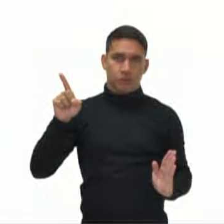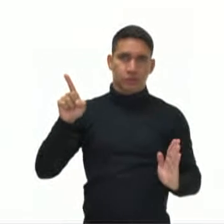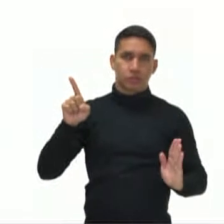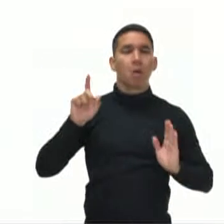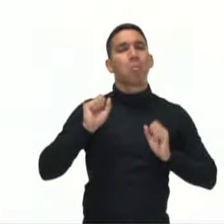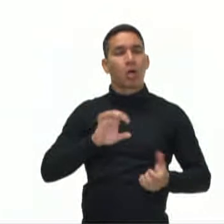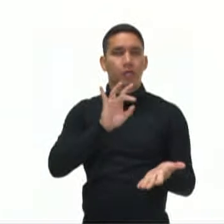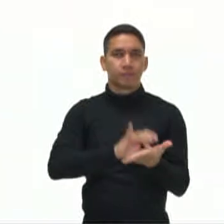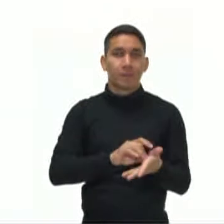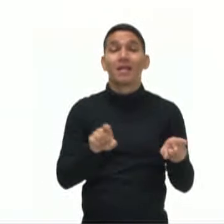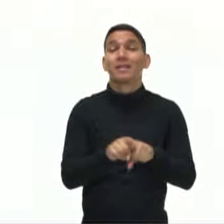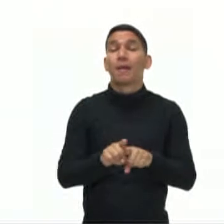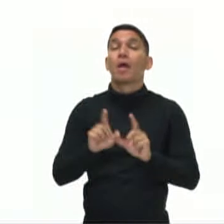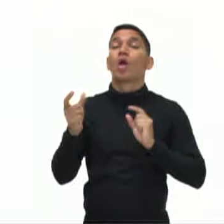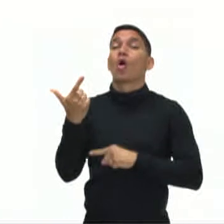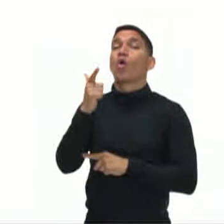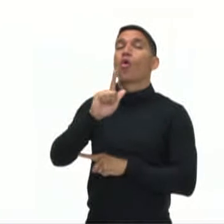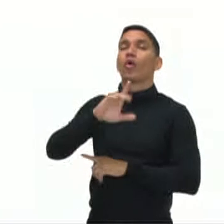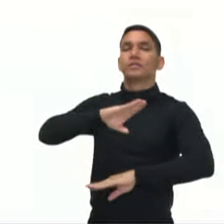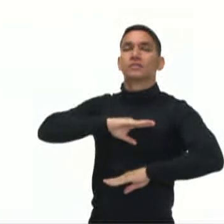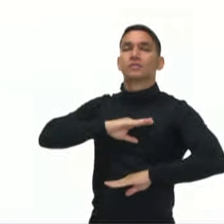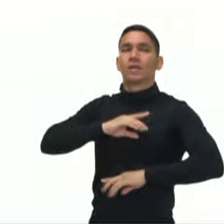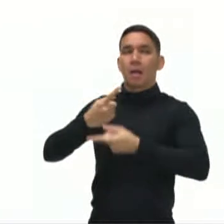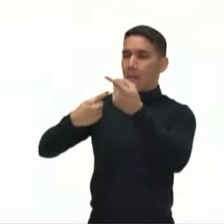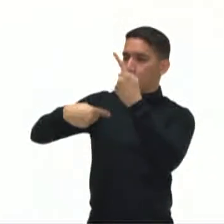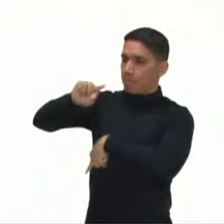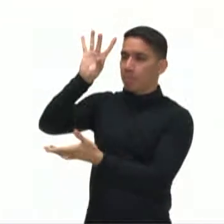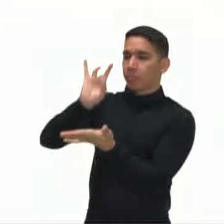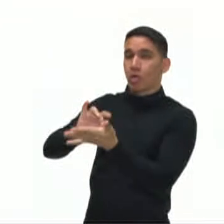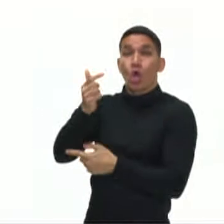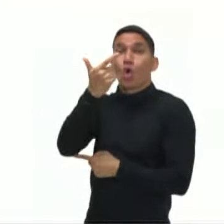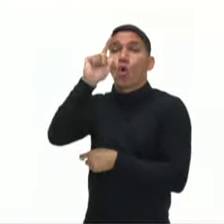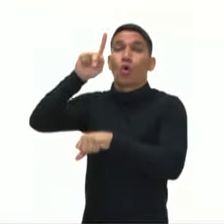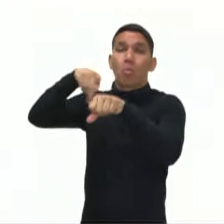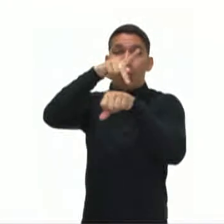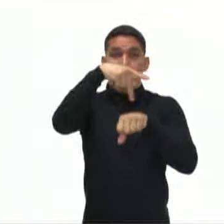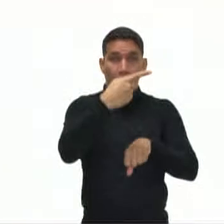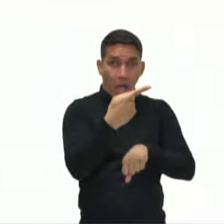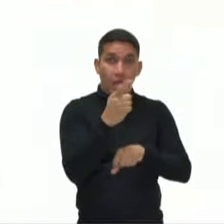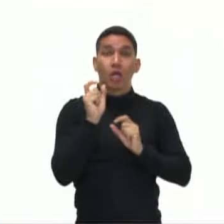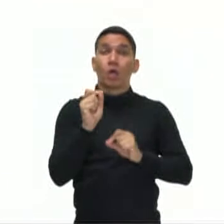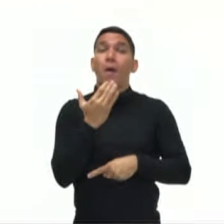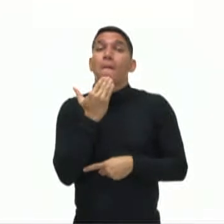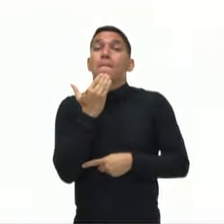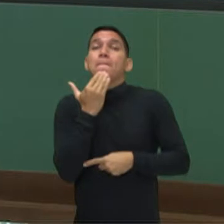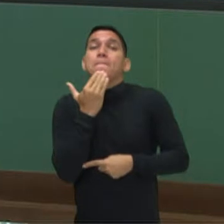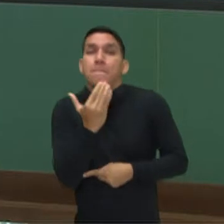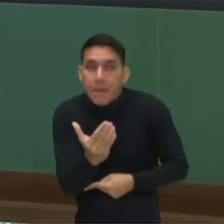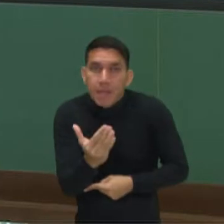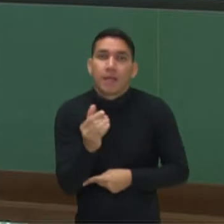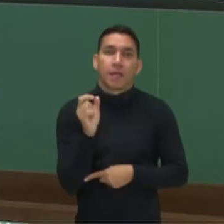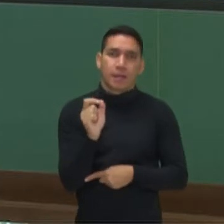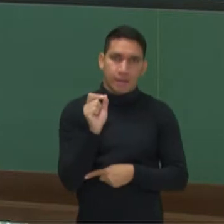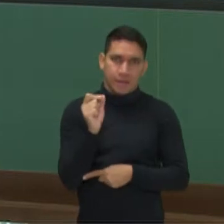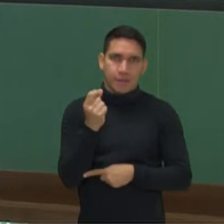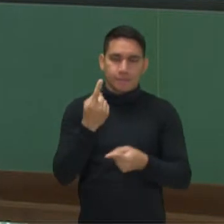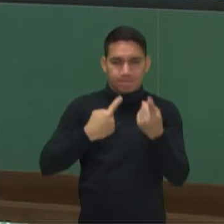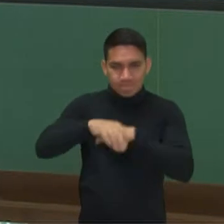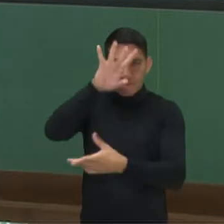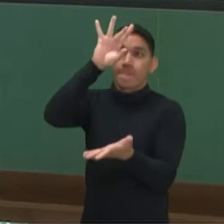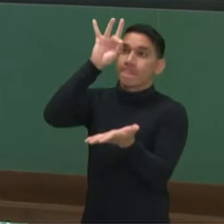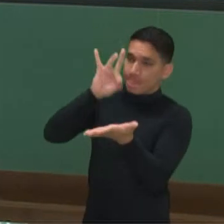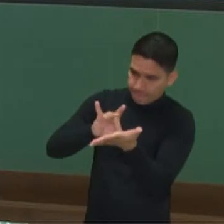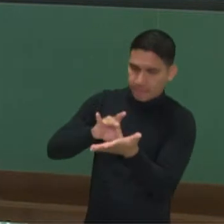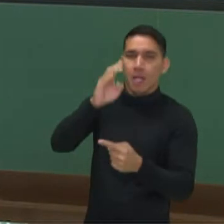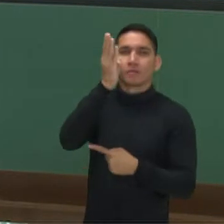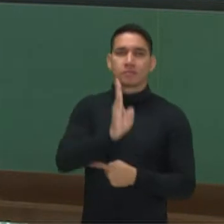naturalização, né? Pessoas de outras nacionalidades que solicitam, né? Que sejam naturalizadas